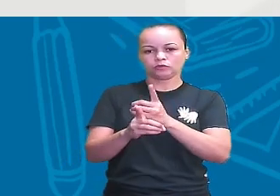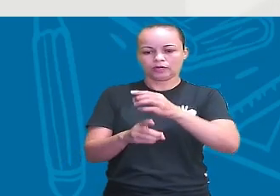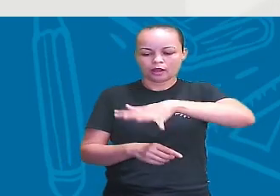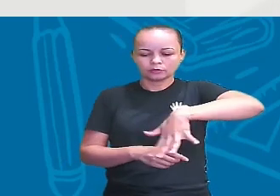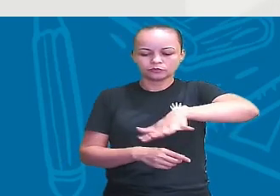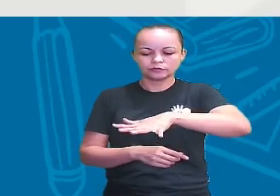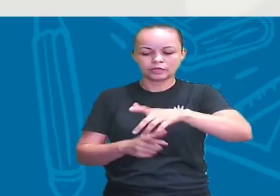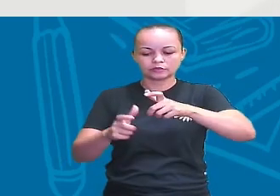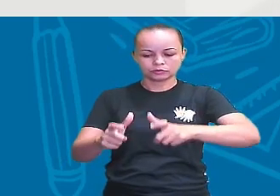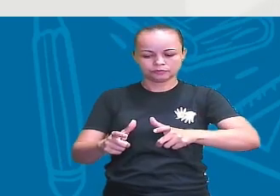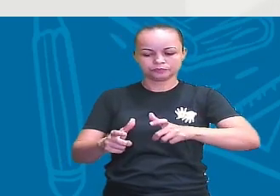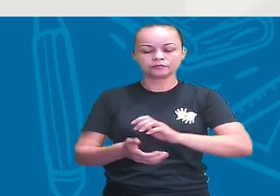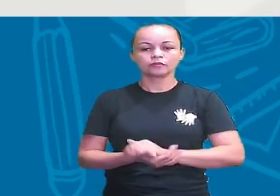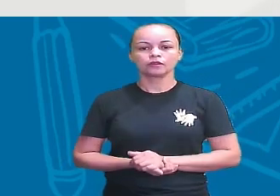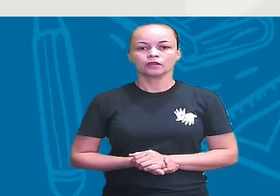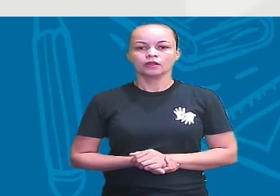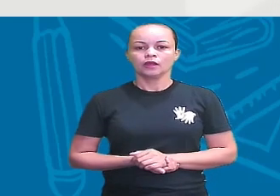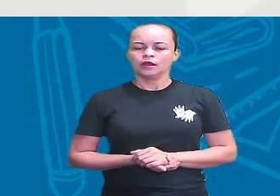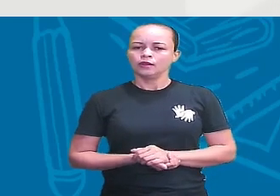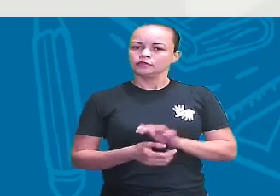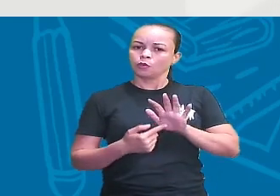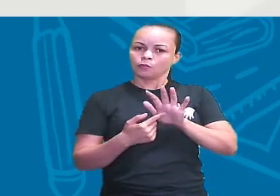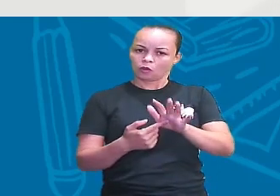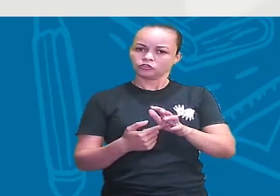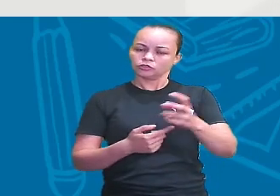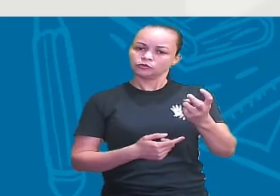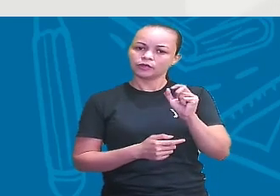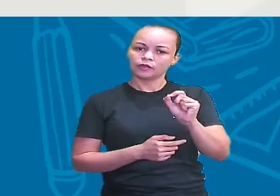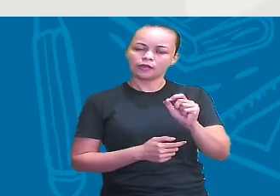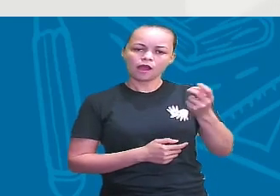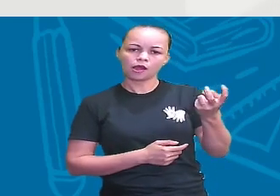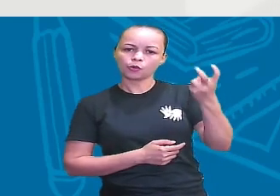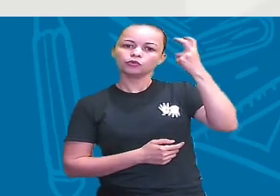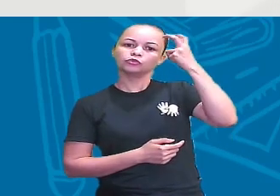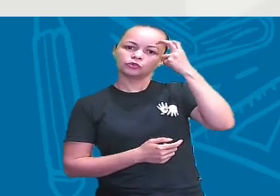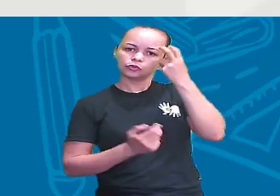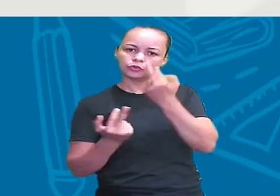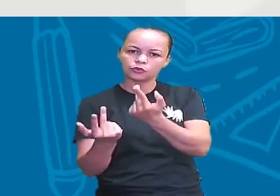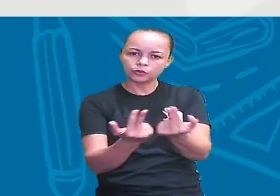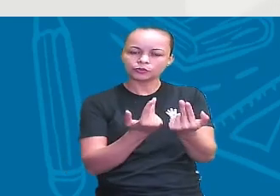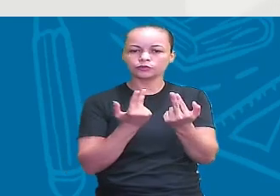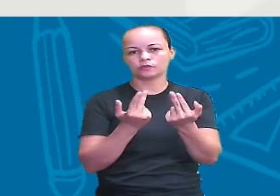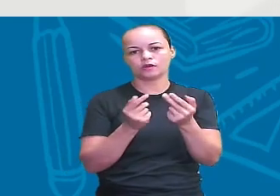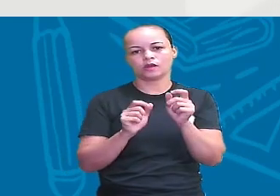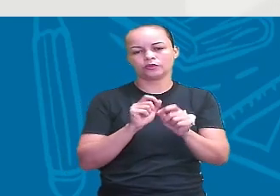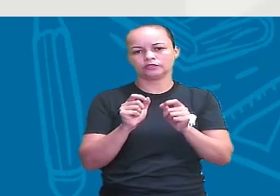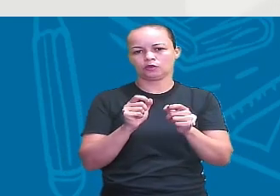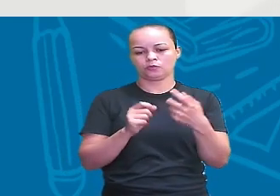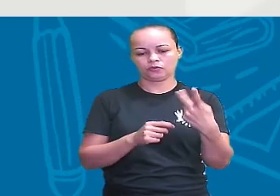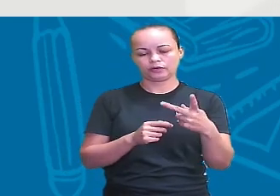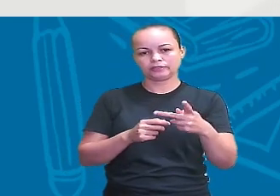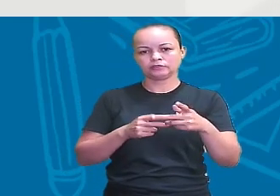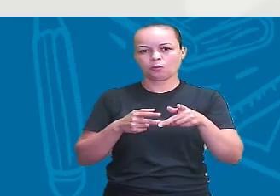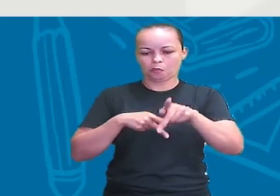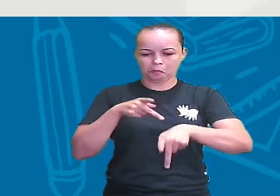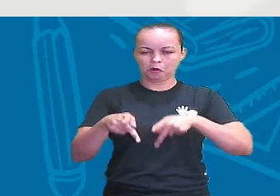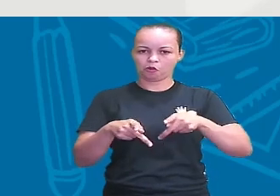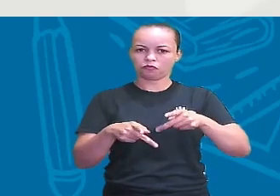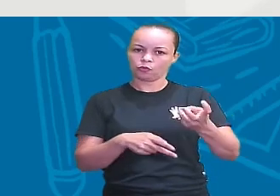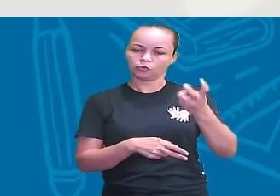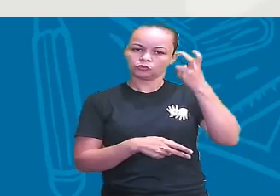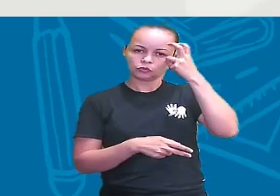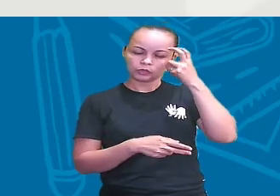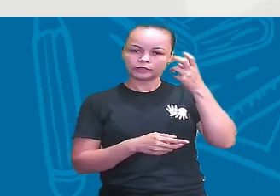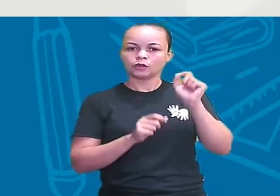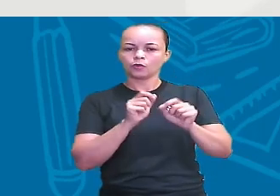ambiente, advêm, provavelmente, de uma mesma cultura, tá? E aí, por eles serem originários de uma mesma cultura, os cientistas,